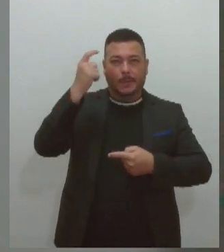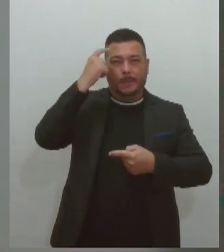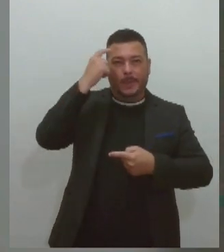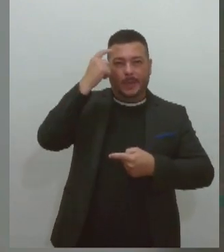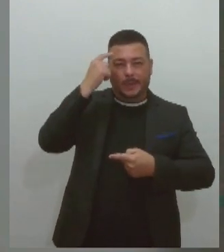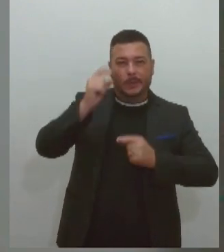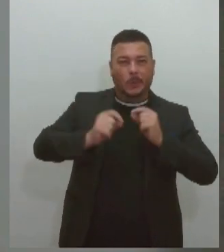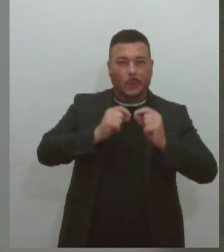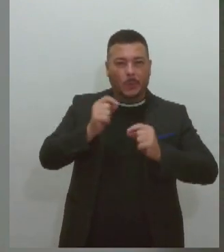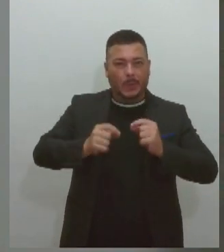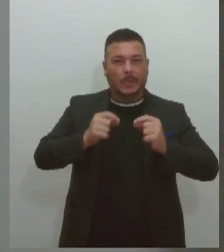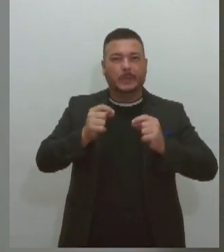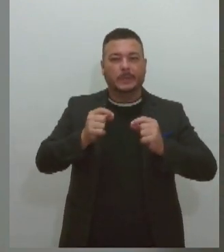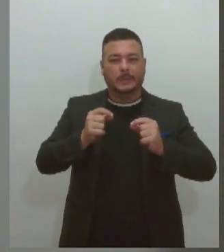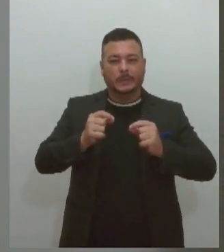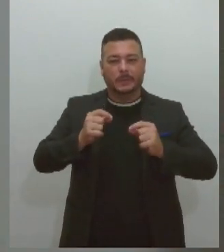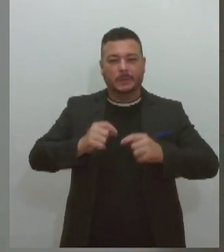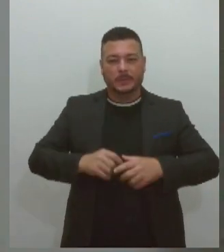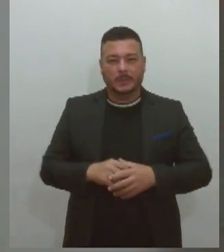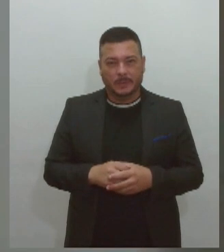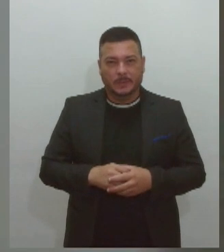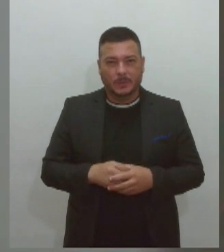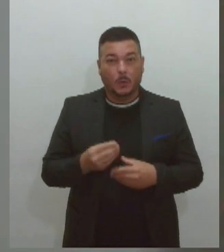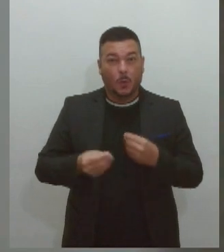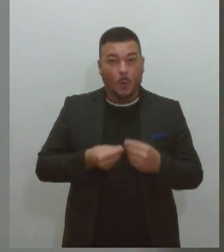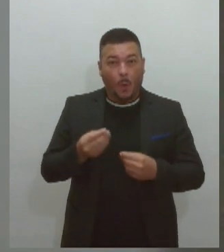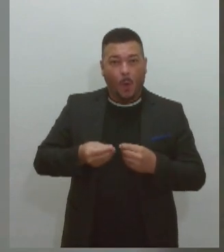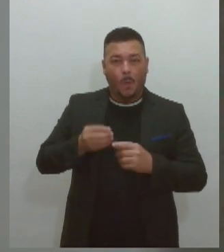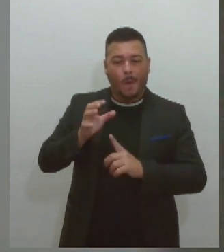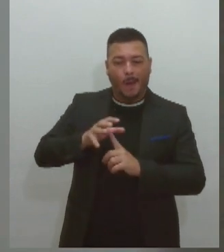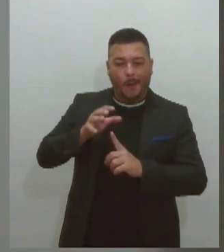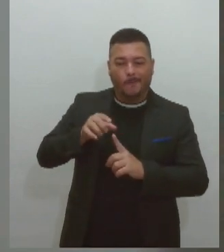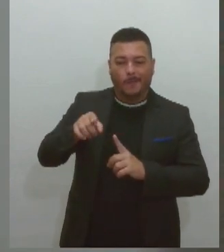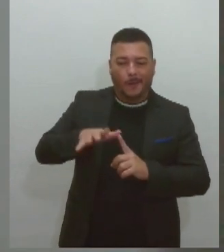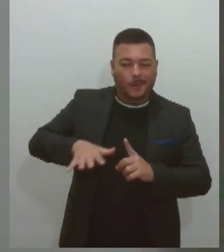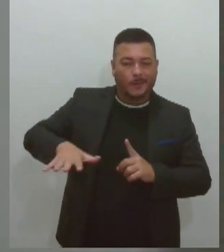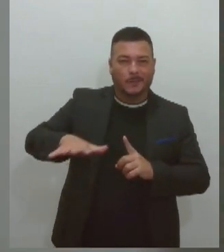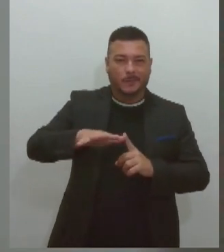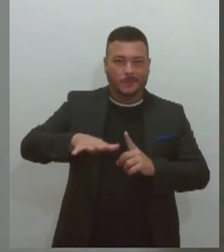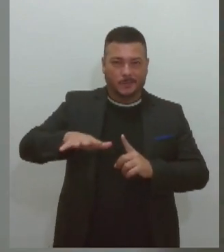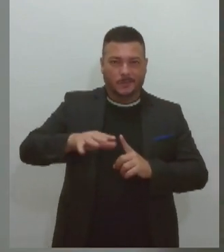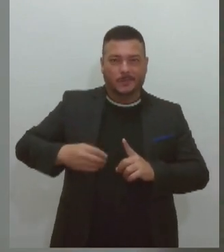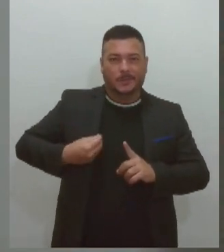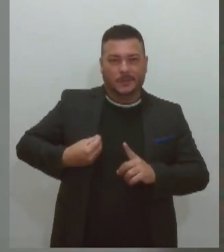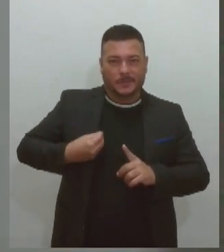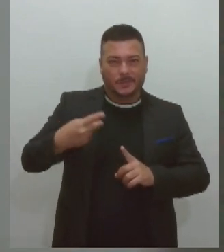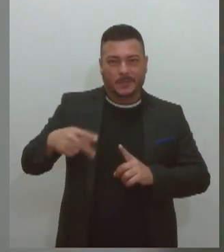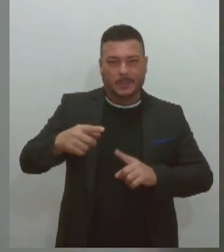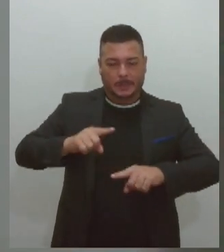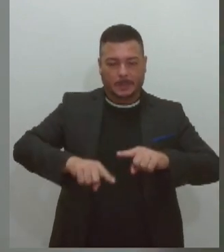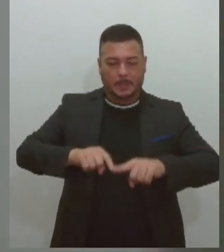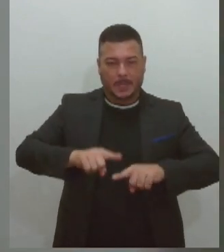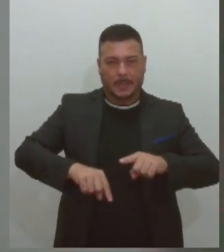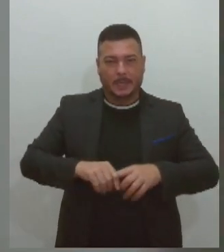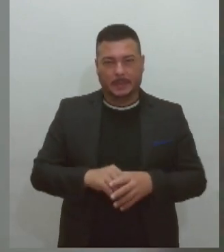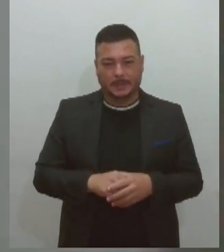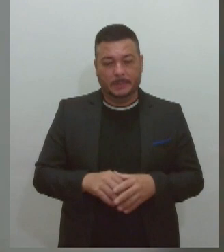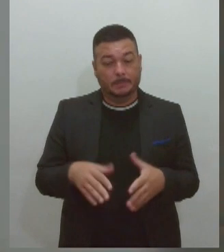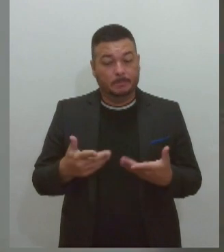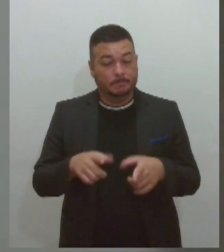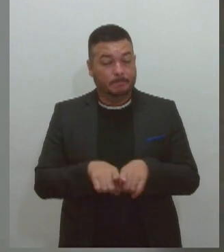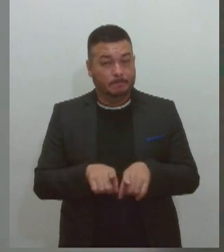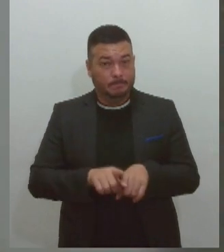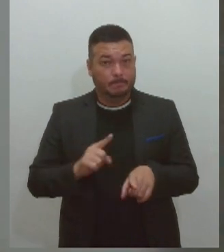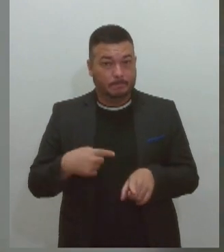produtiva, Na cadeia do ciclo produtivo desse resíduo e também que a gente possa, de